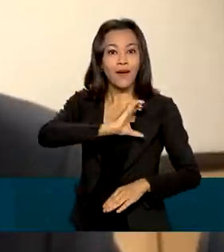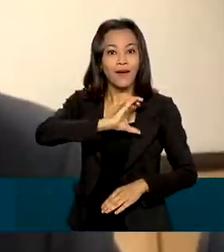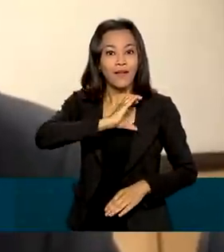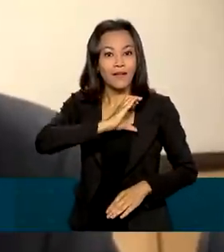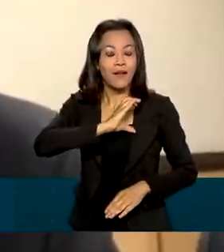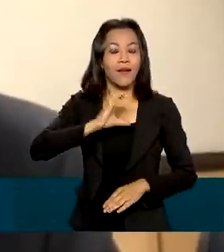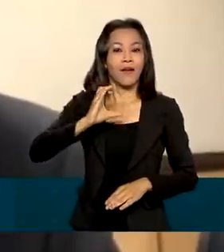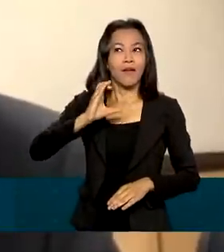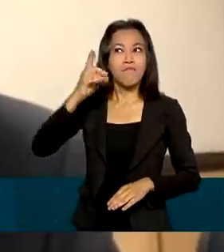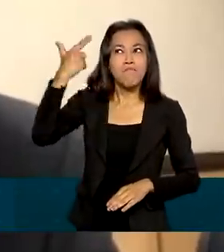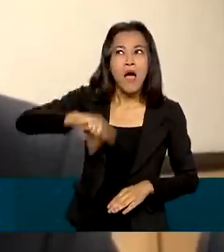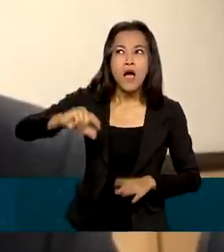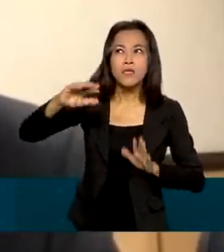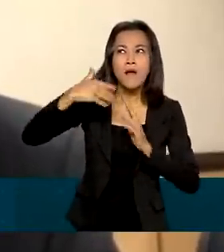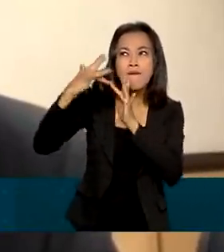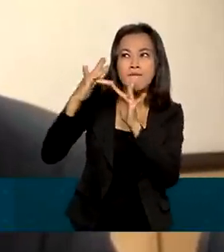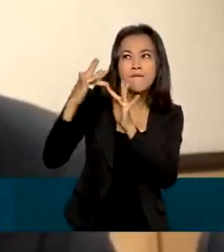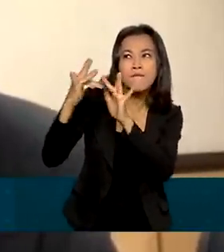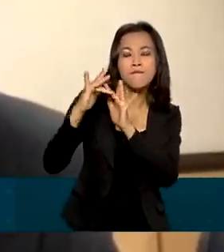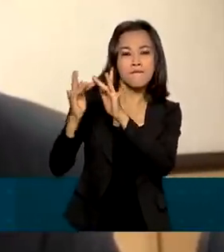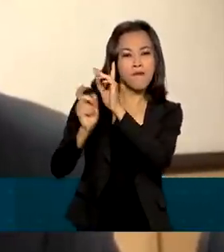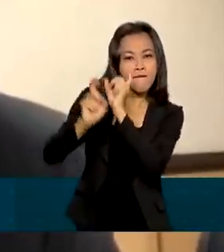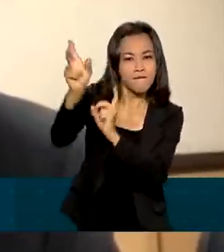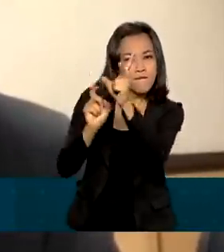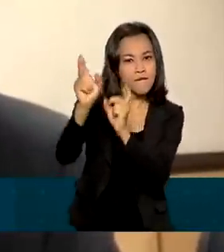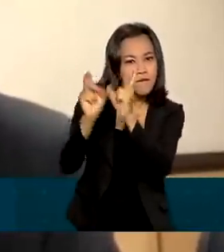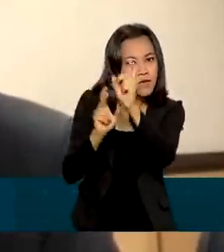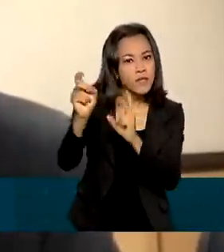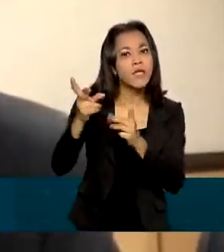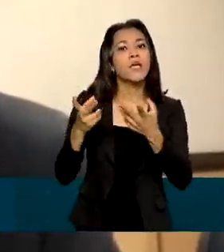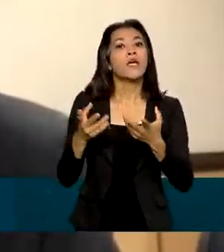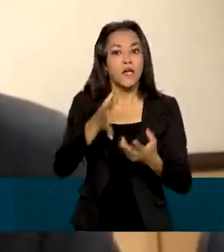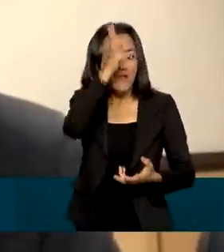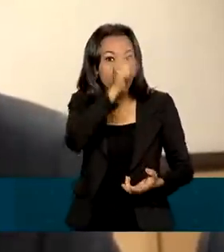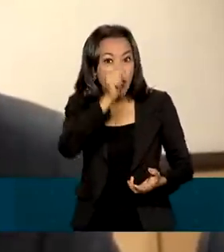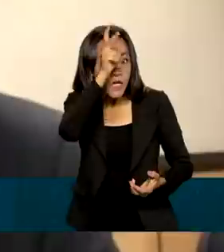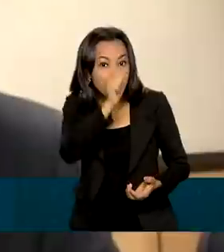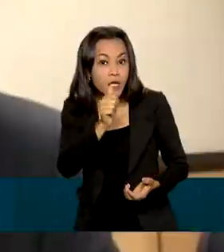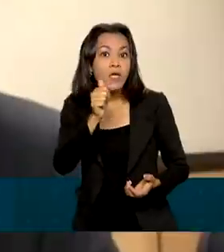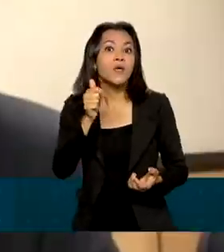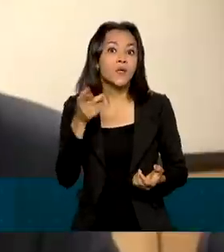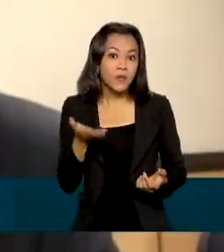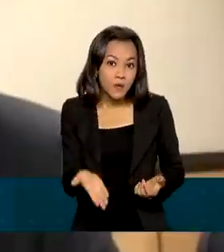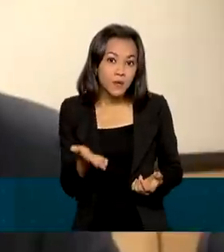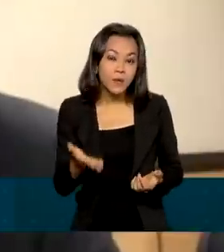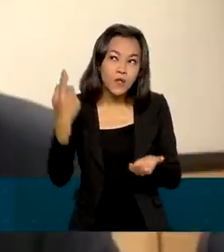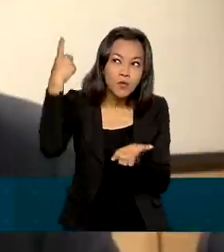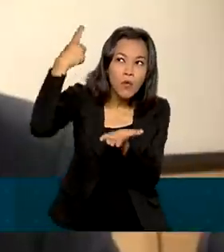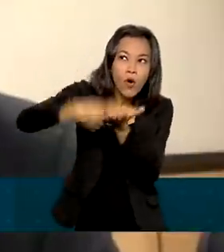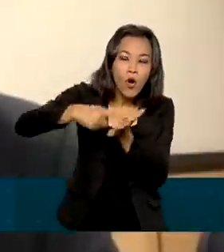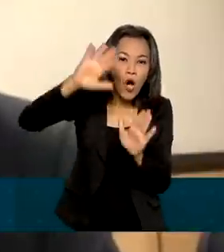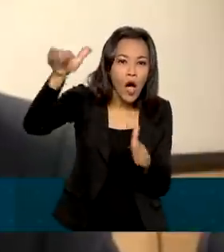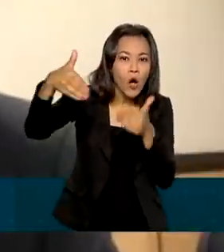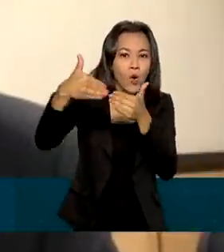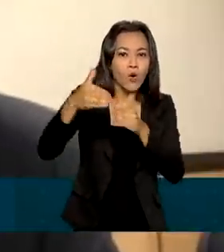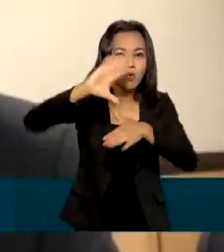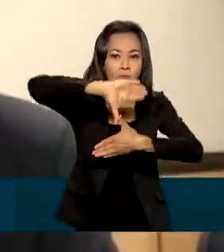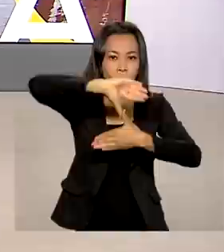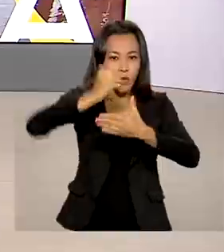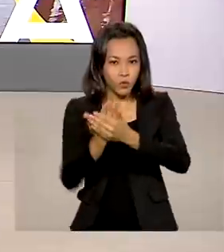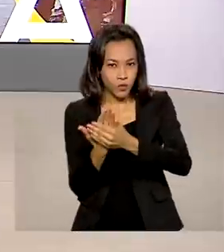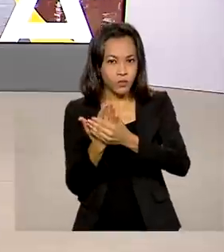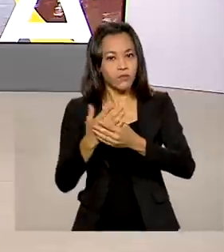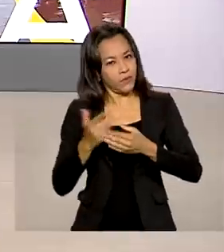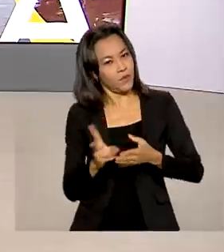maiores mercados, maiores aberturas de espaço para a carne de frango na Europa, através da consolidação do Acordo do Mercosul e assim por diante.